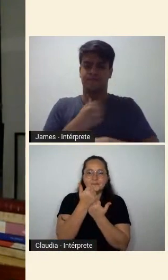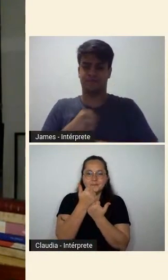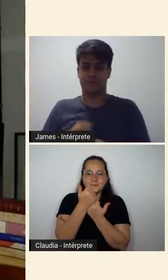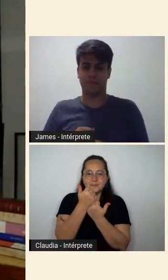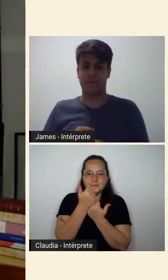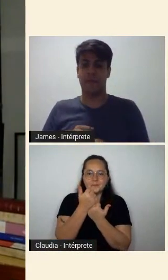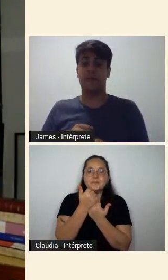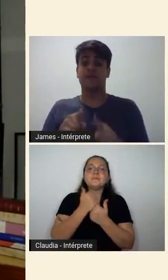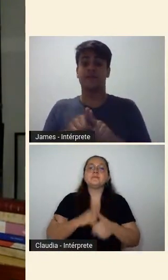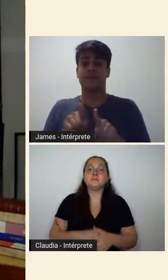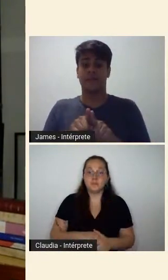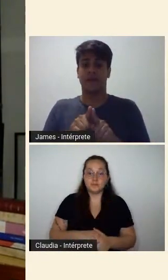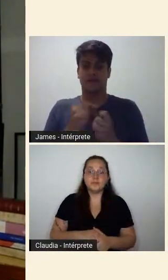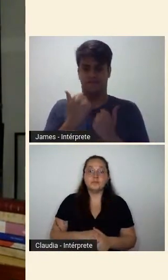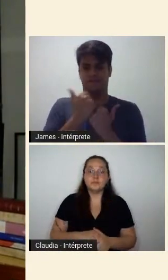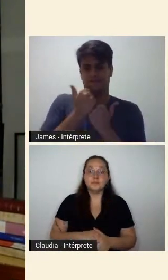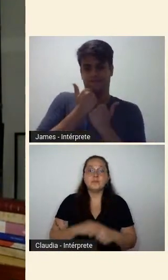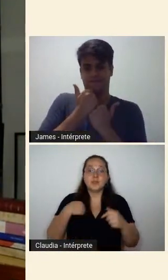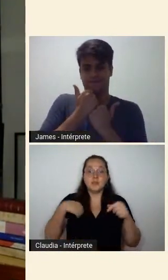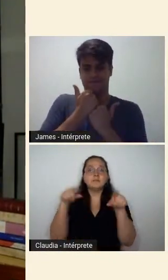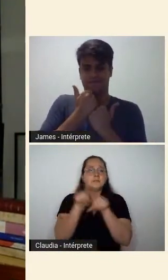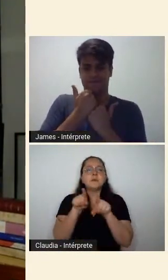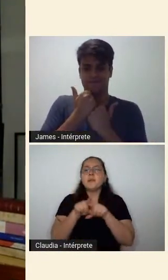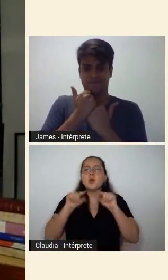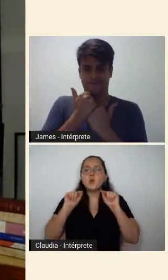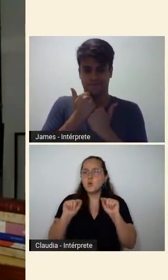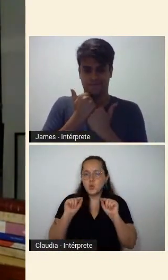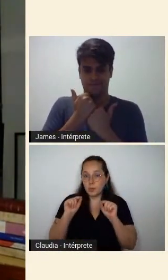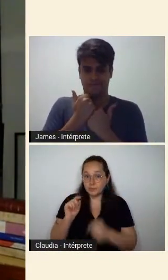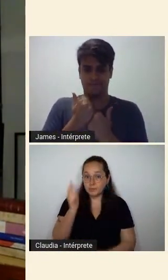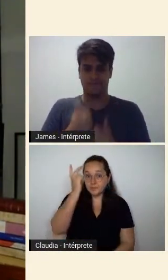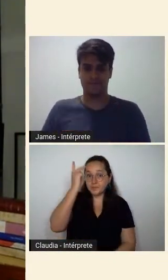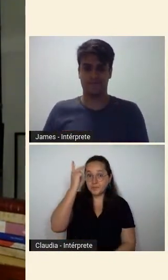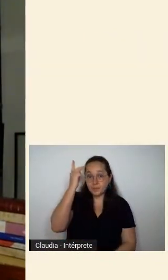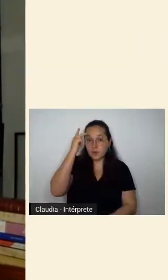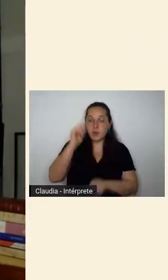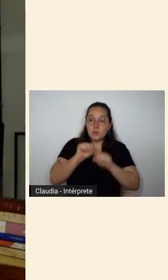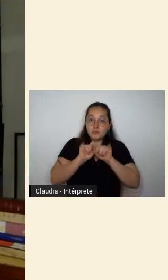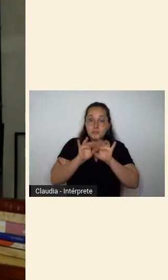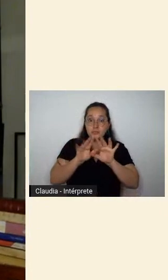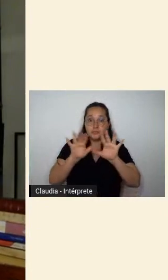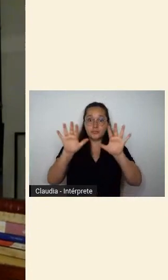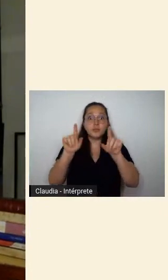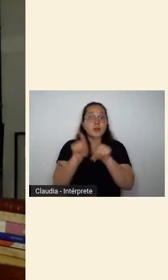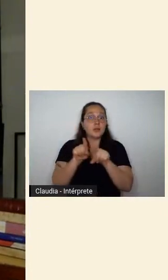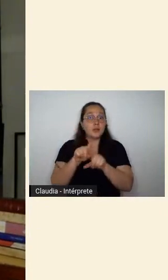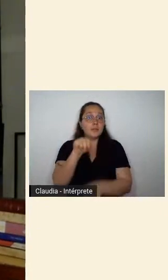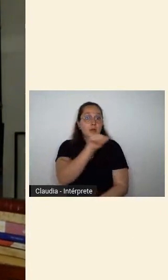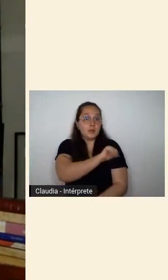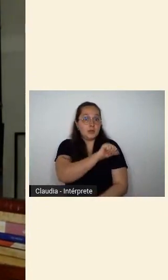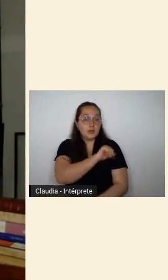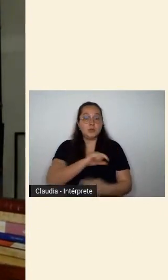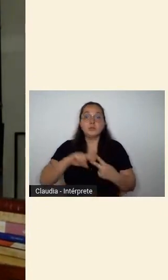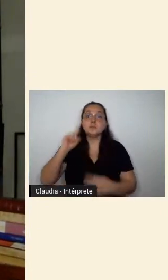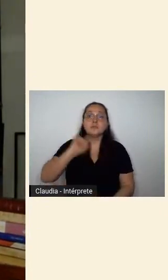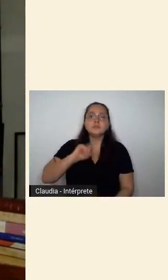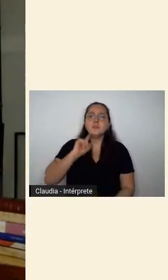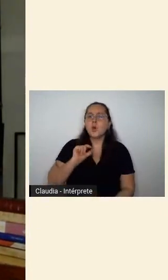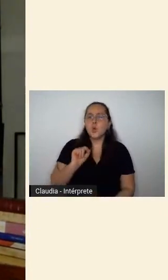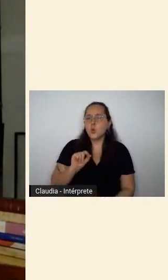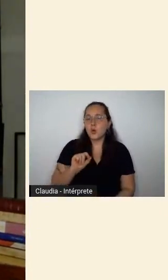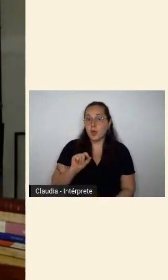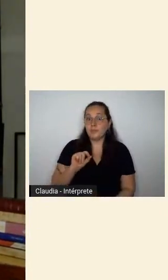expansão dos paulistas em direção a outros espaços como ainda ao Rio de Janeiro e Minas Gerais na companhia de Blas Andrade todos